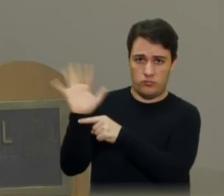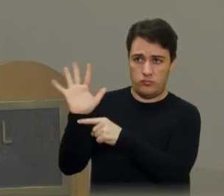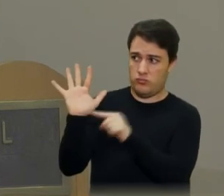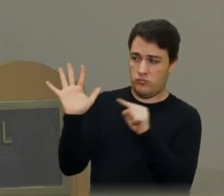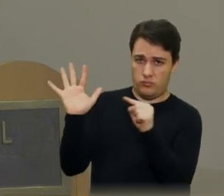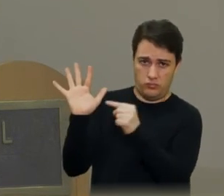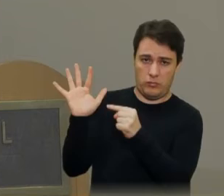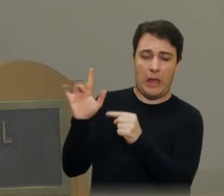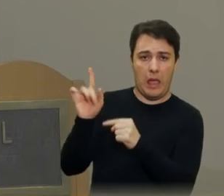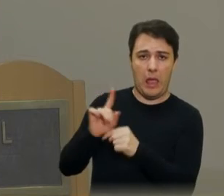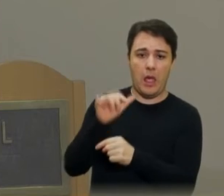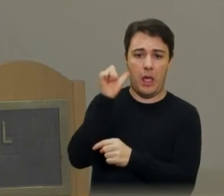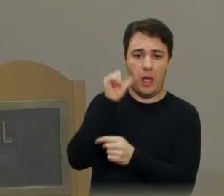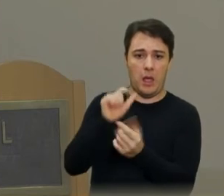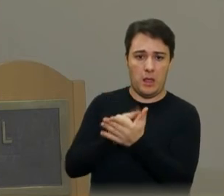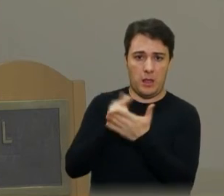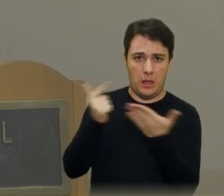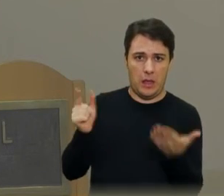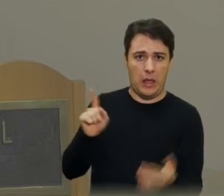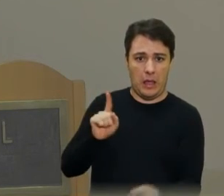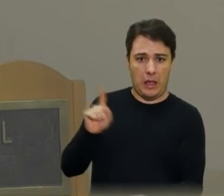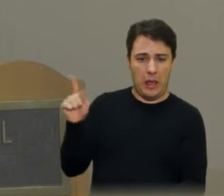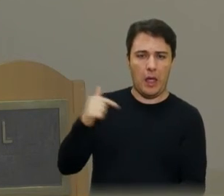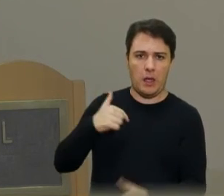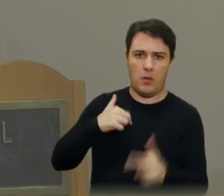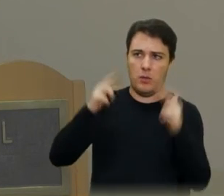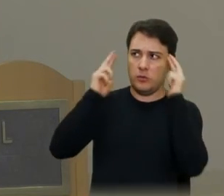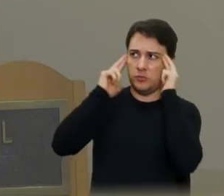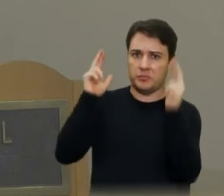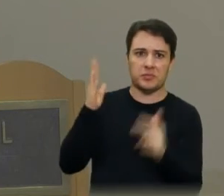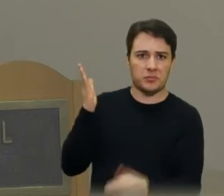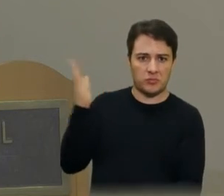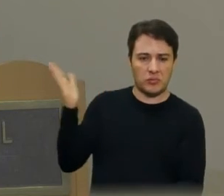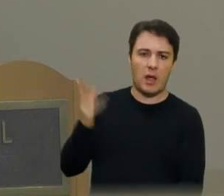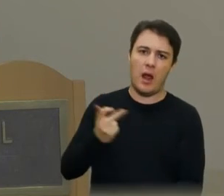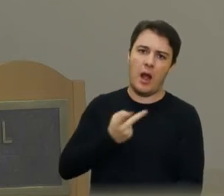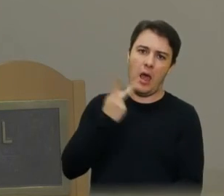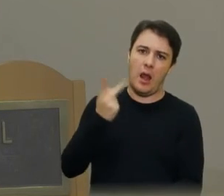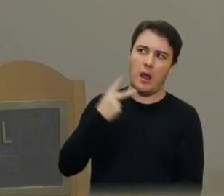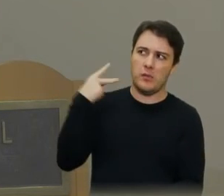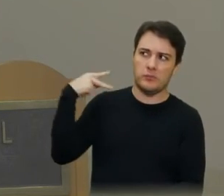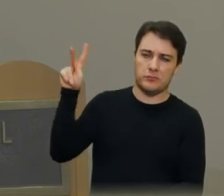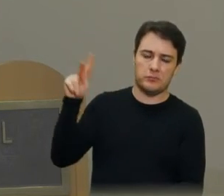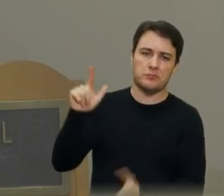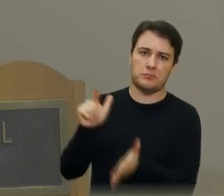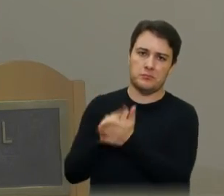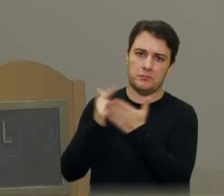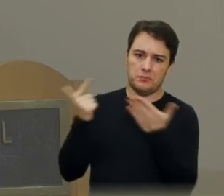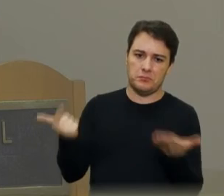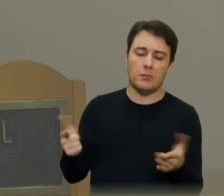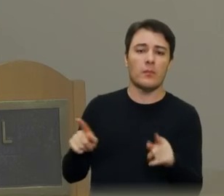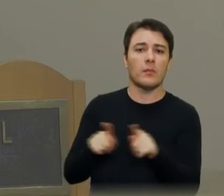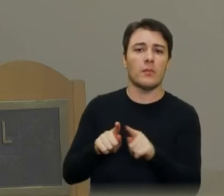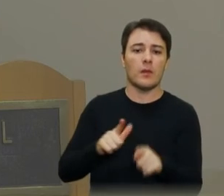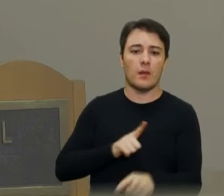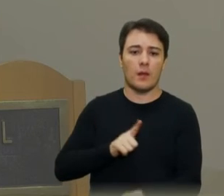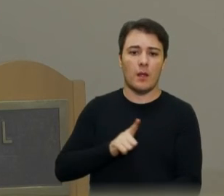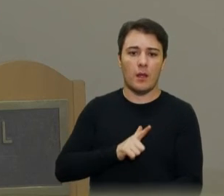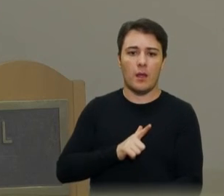a jornalista é uma jornalista que eu respeito, falando essa reportagem. Veio aqui